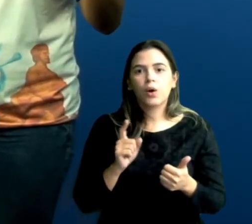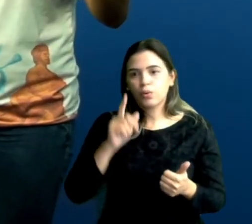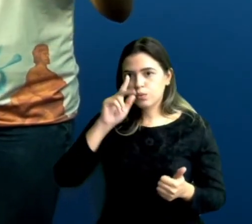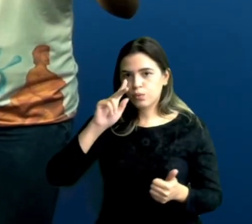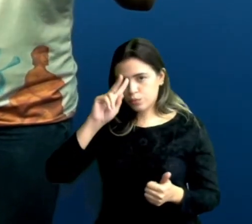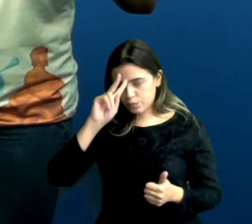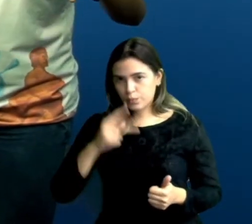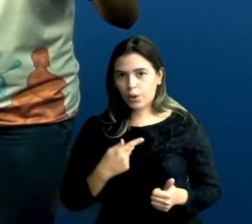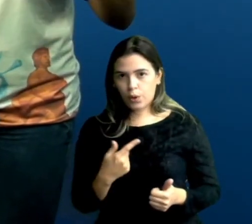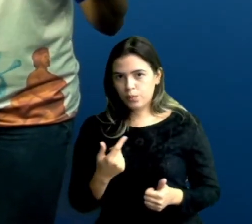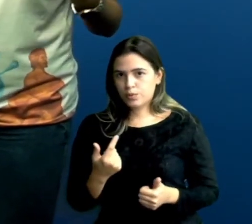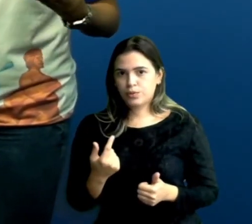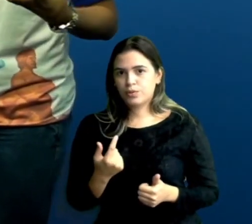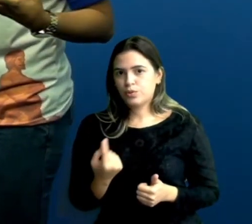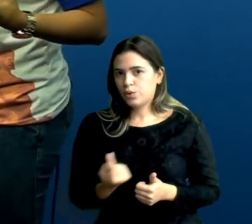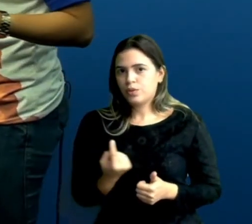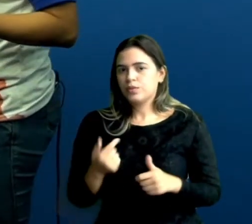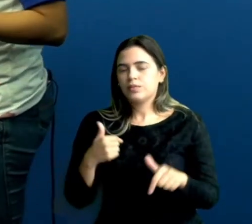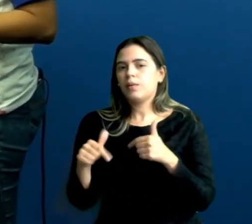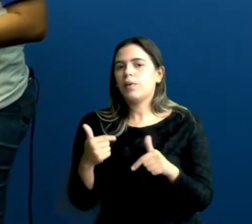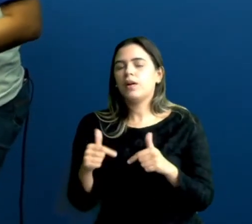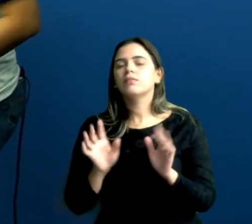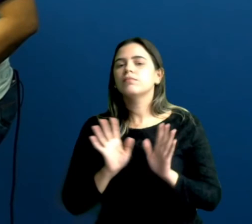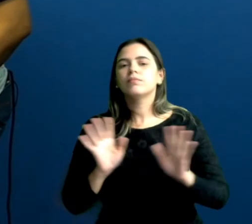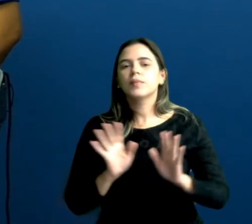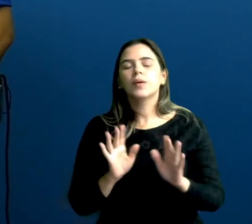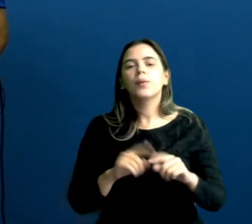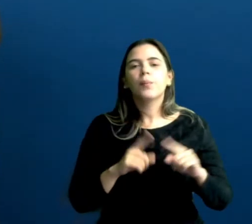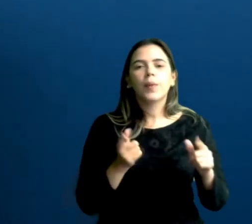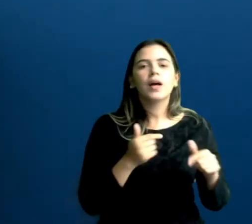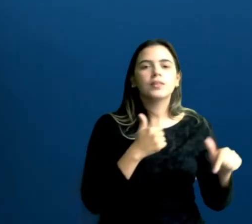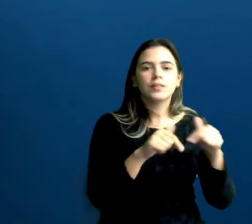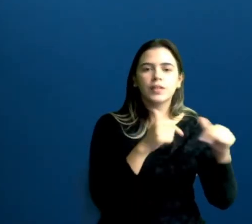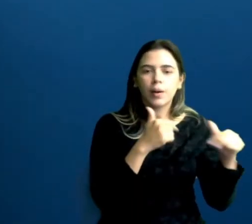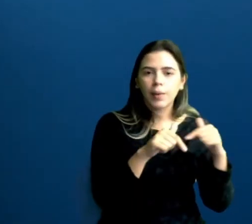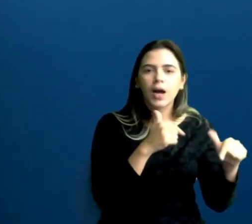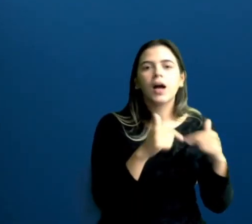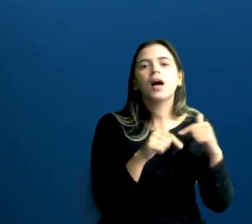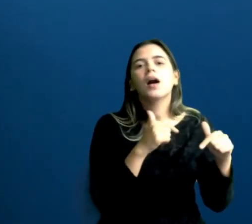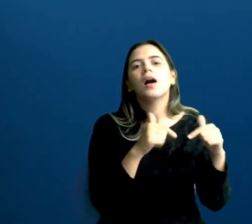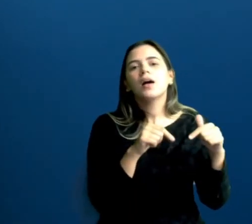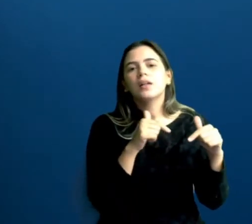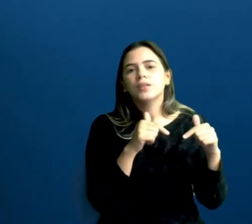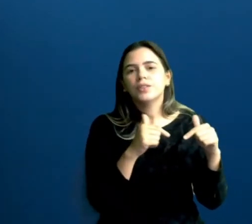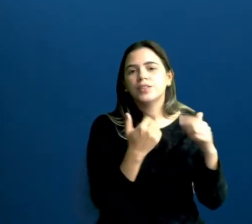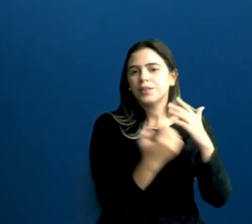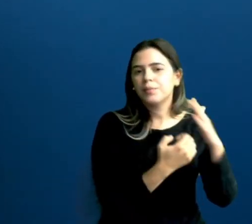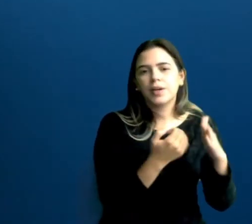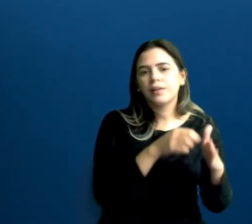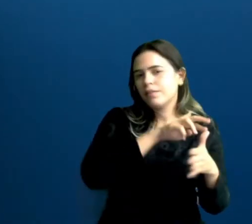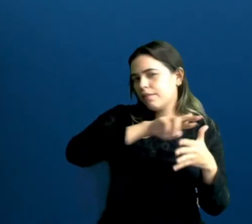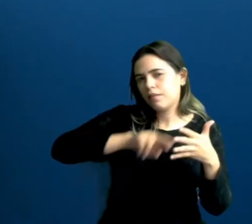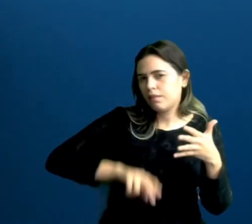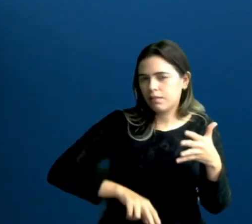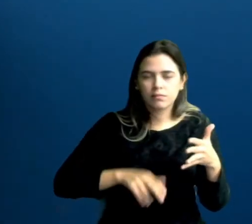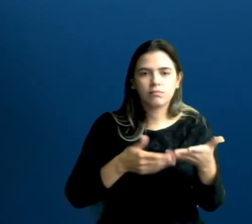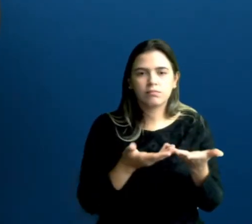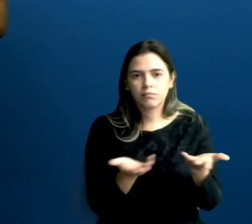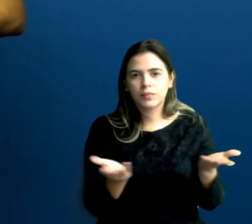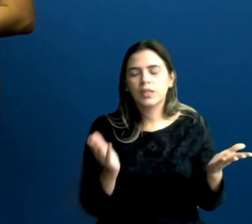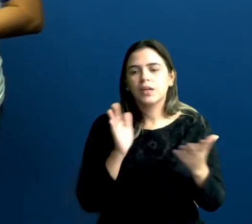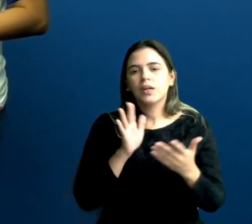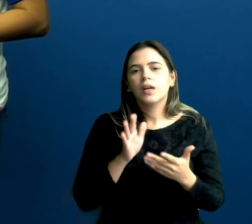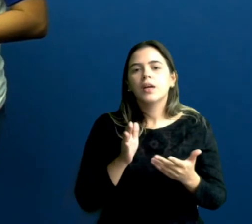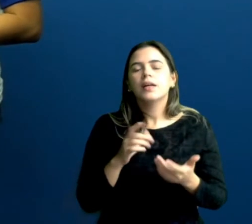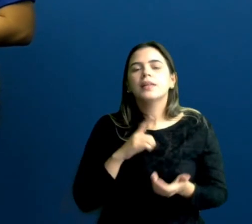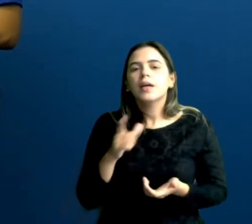trabalhadores com trabalho formal. Qual é a média salarial do município? Então, temos os valores associados aqui, ó, num gráfico